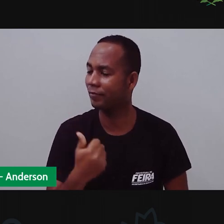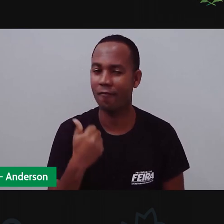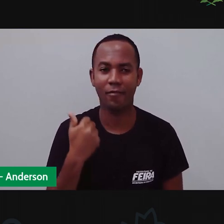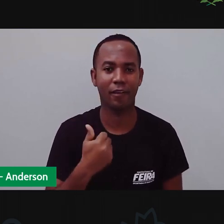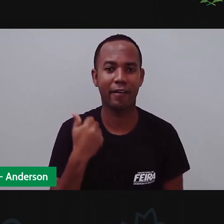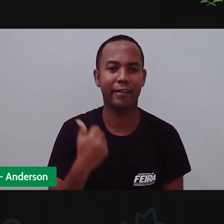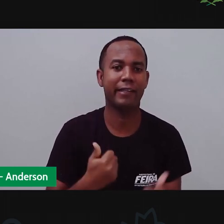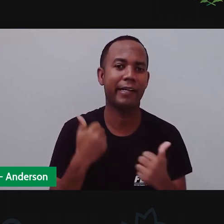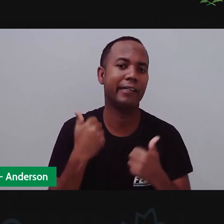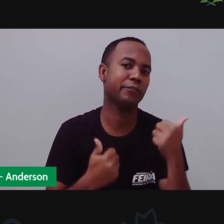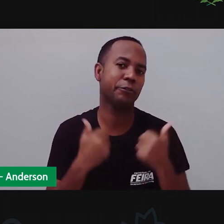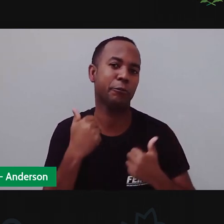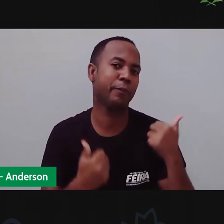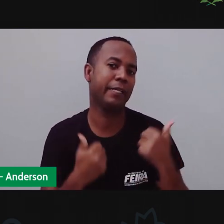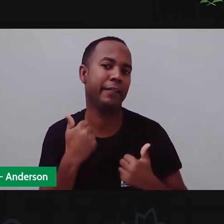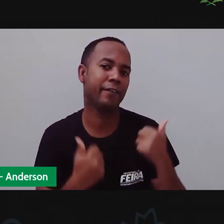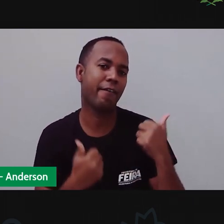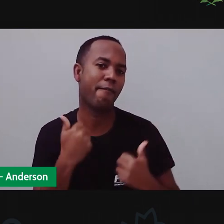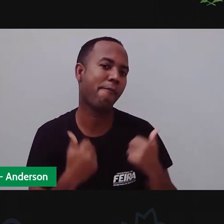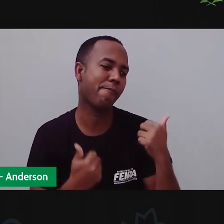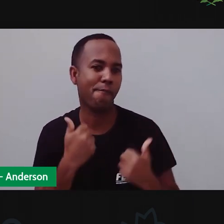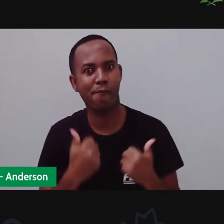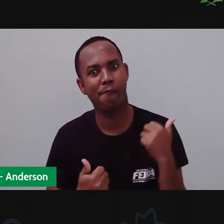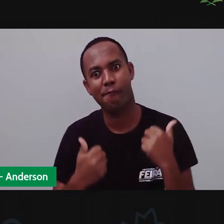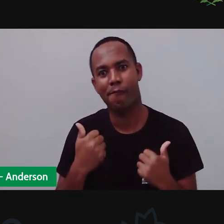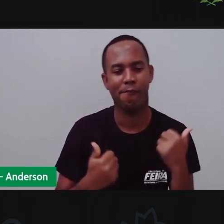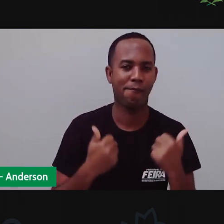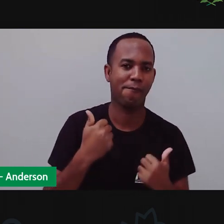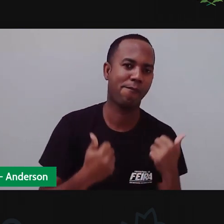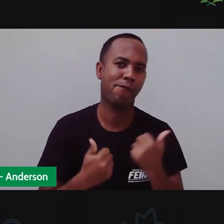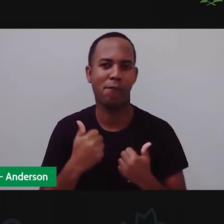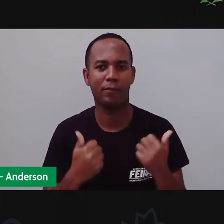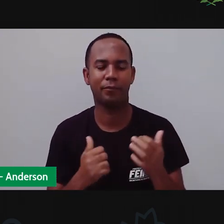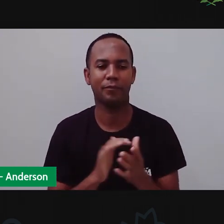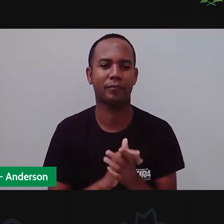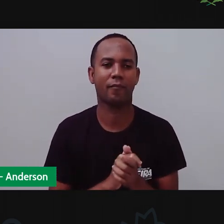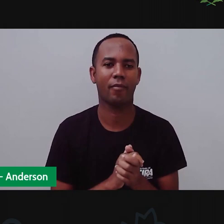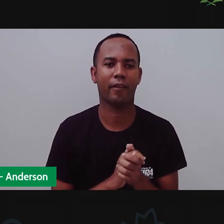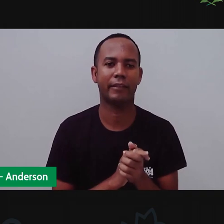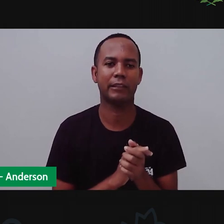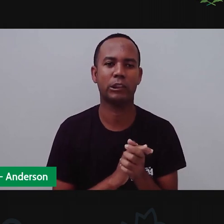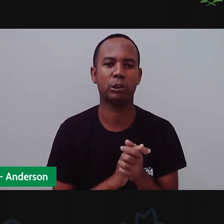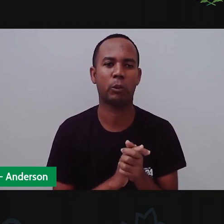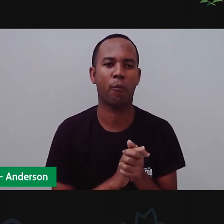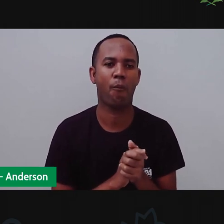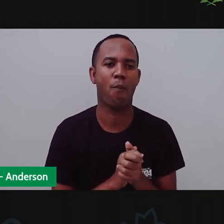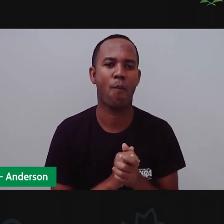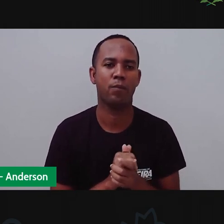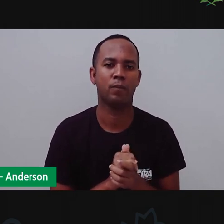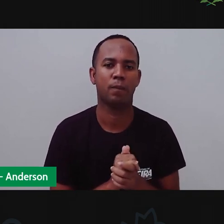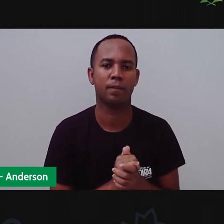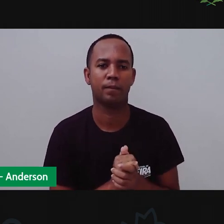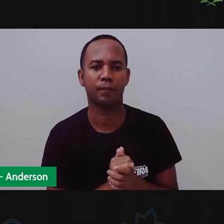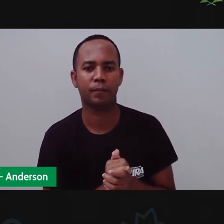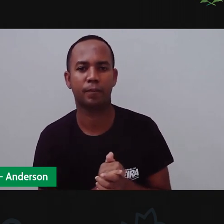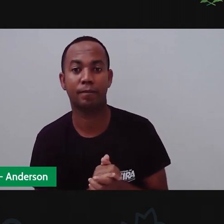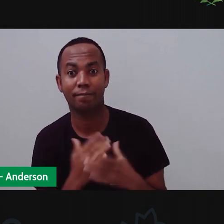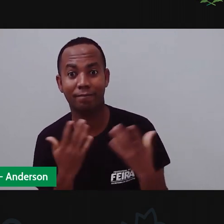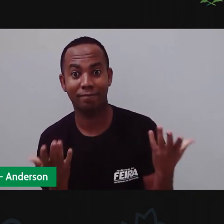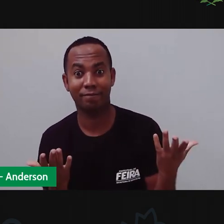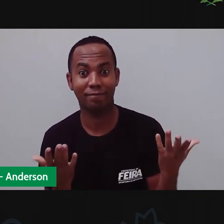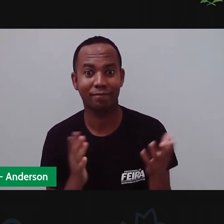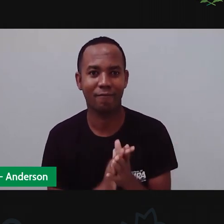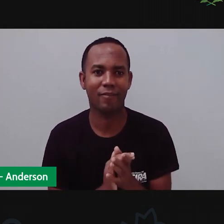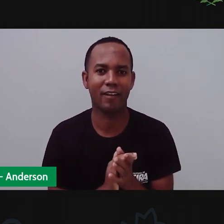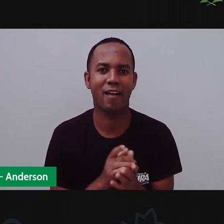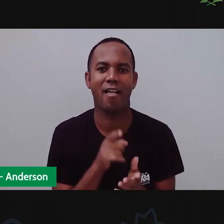e depois você faz assim. Aqui, quando eu terminar essas gravações, eu já vou estar apta a tomar o lugar de Anderson, que vai fazer a